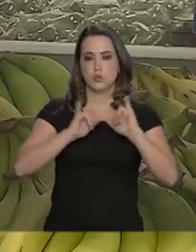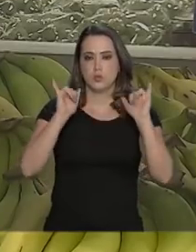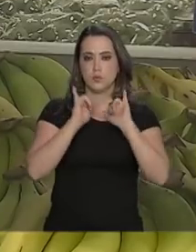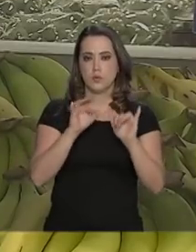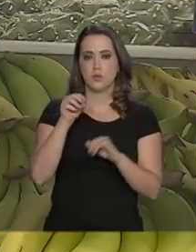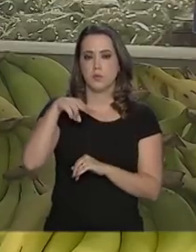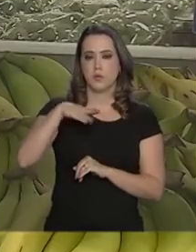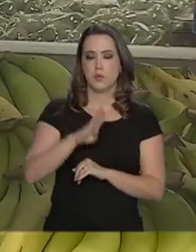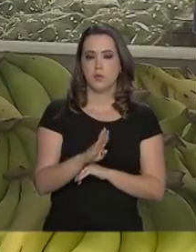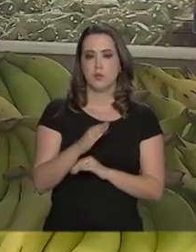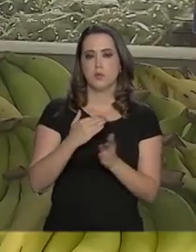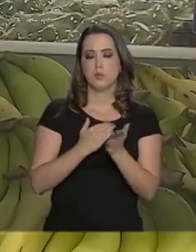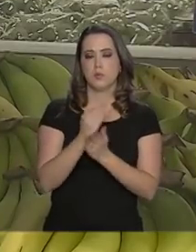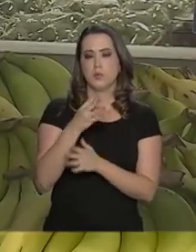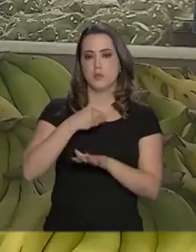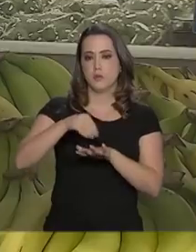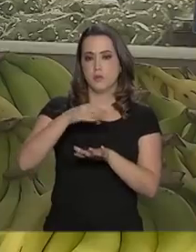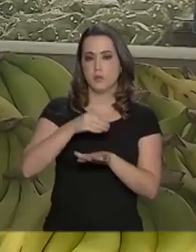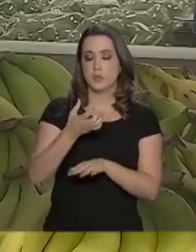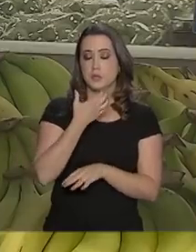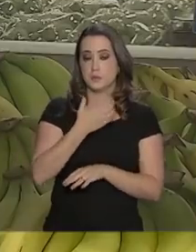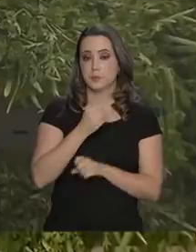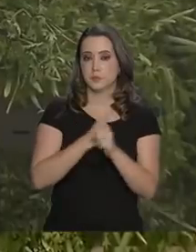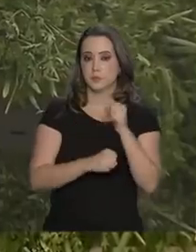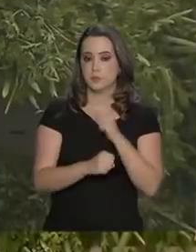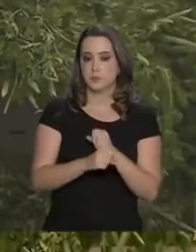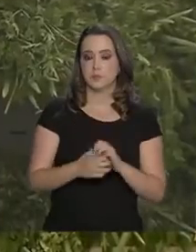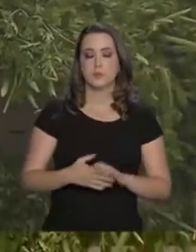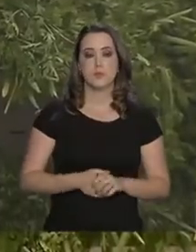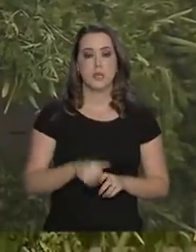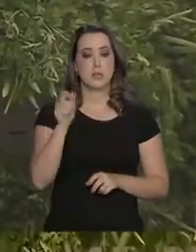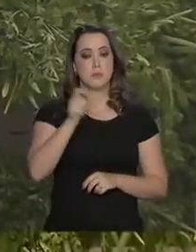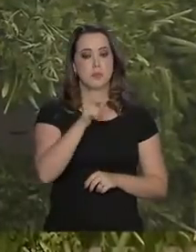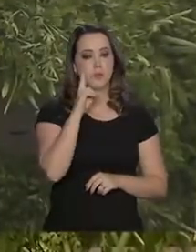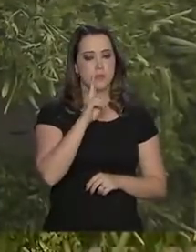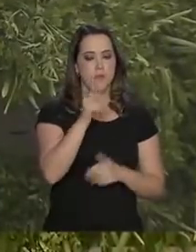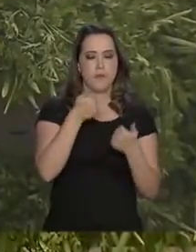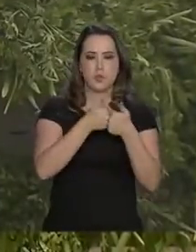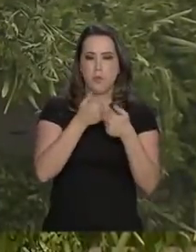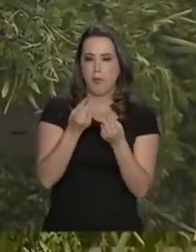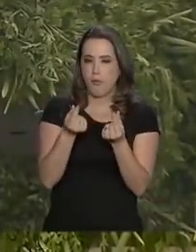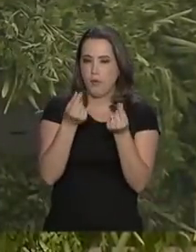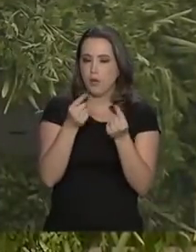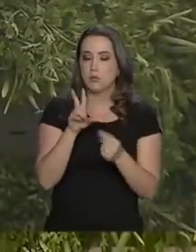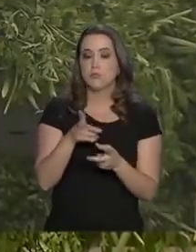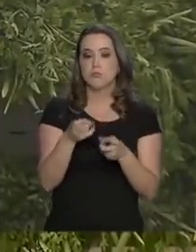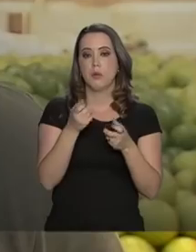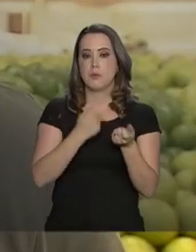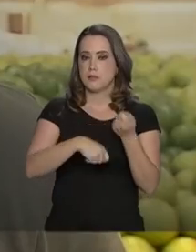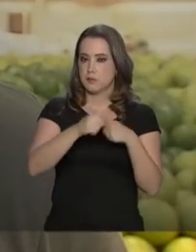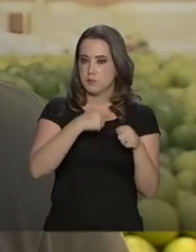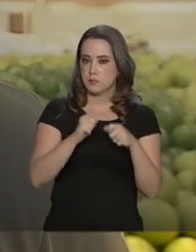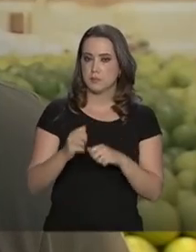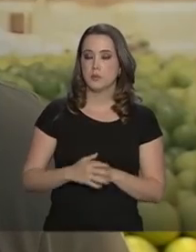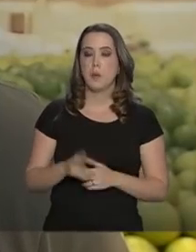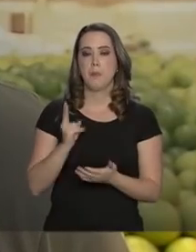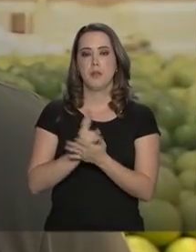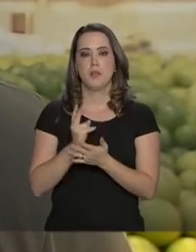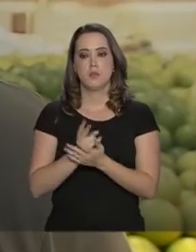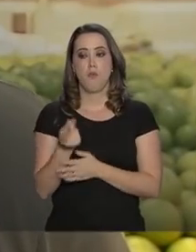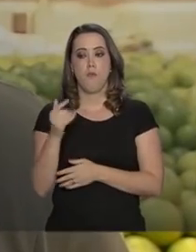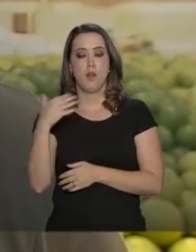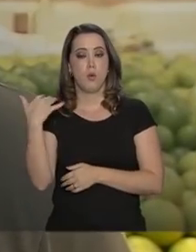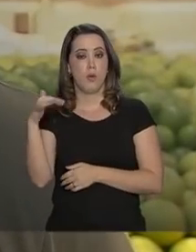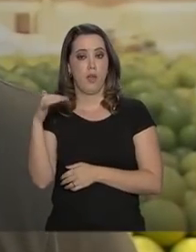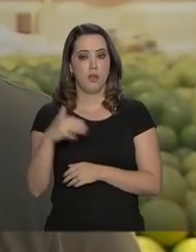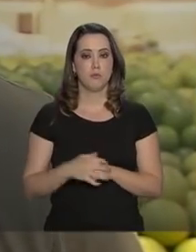Conab a partir de informações de dezembro do ano passado. Consumidor que acompanha os preços faz economia, mesmo quando os